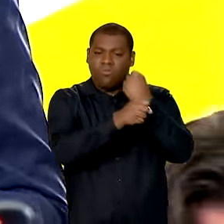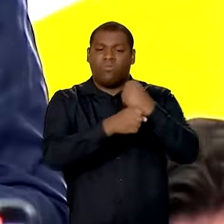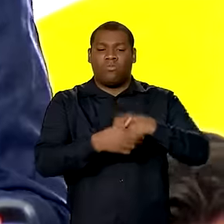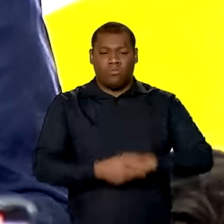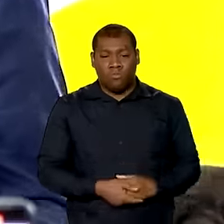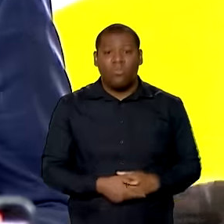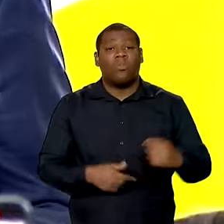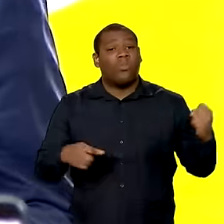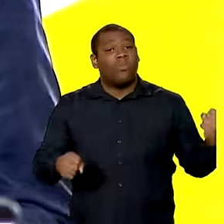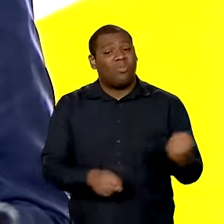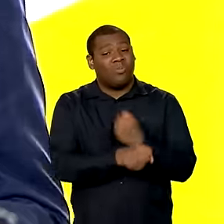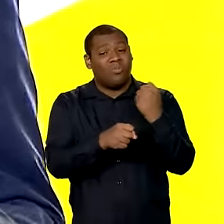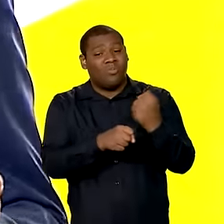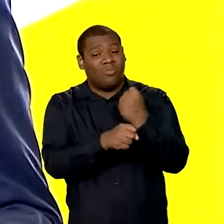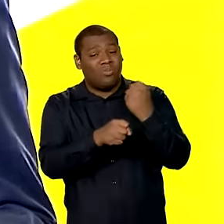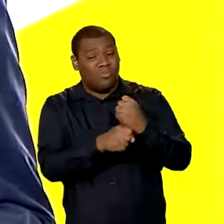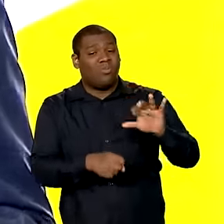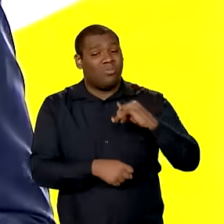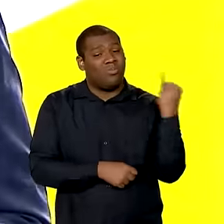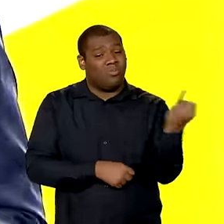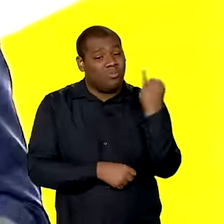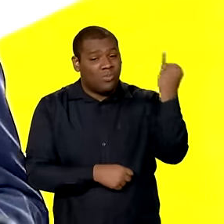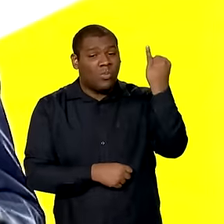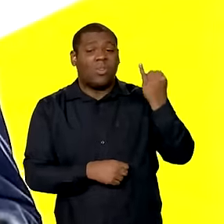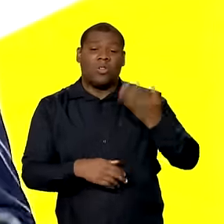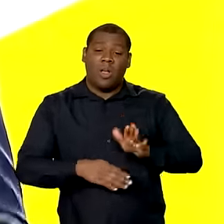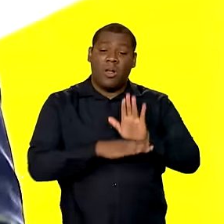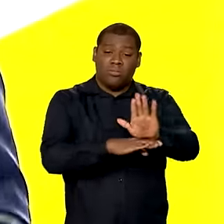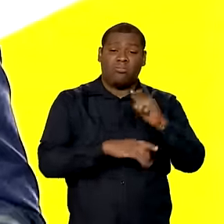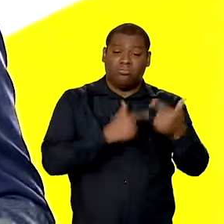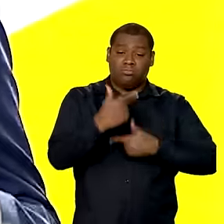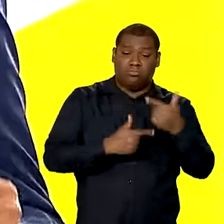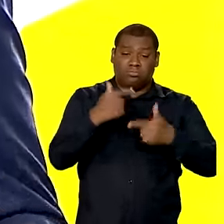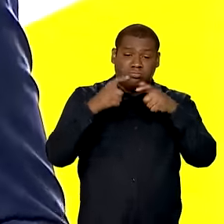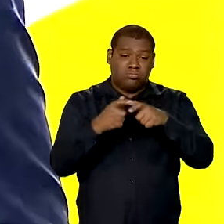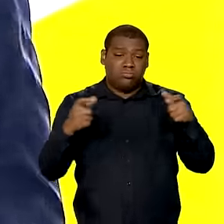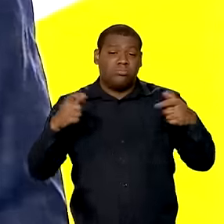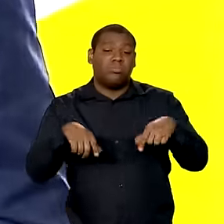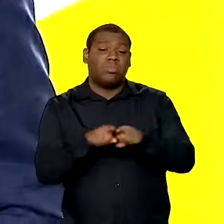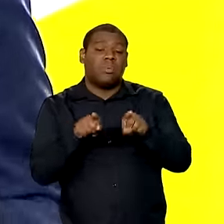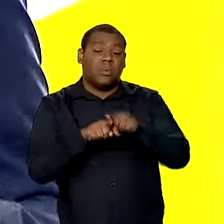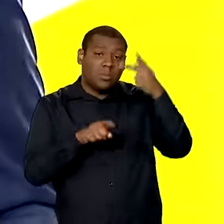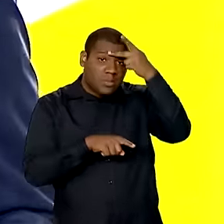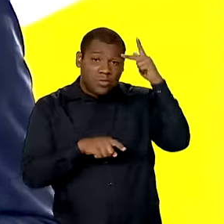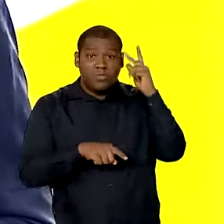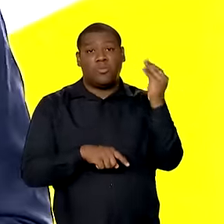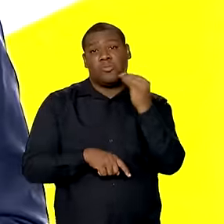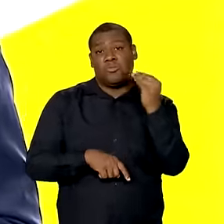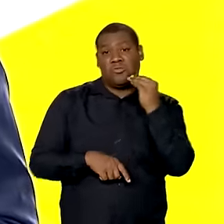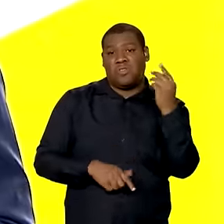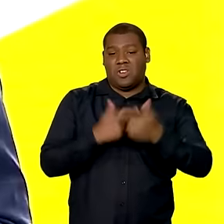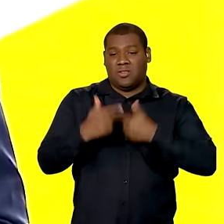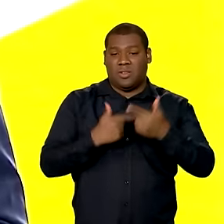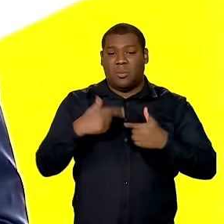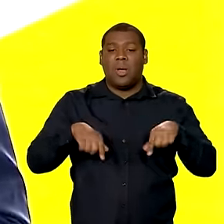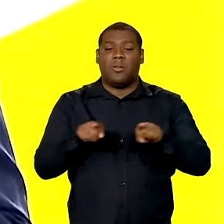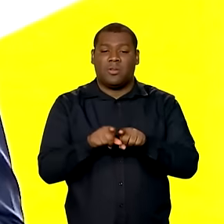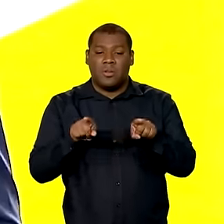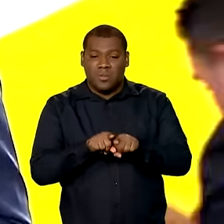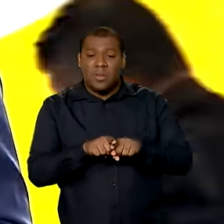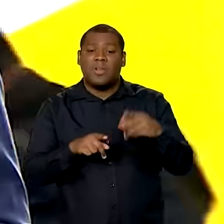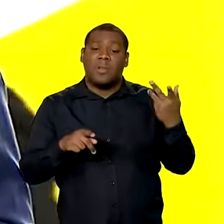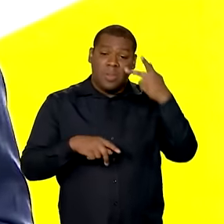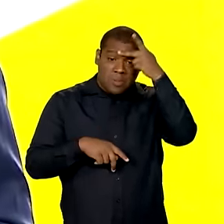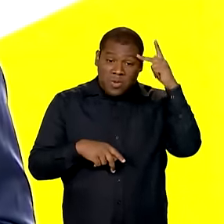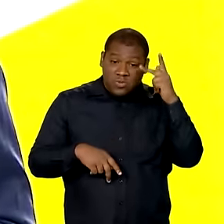é uma preciosidade em todo lugar. Ela gera muito emprego, ela gera muita oportunidade, ela oferece casa própria para as pessoas